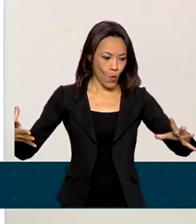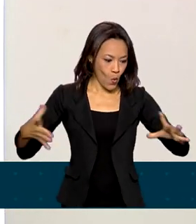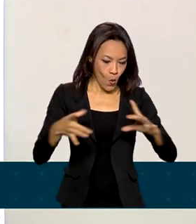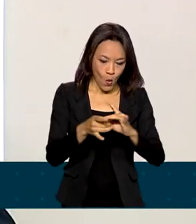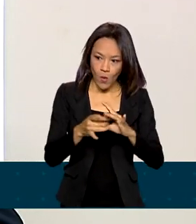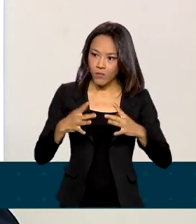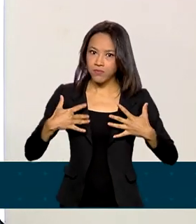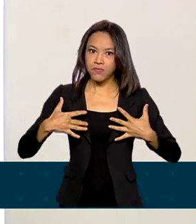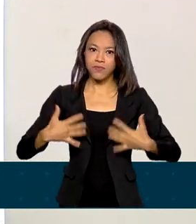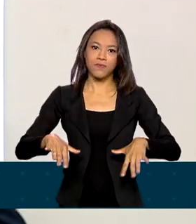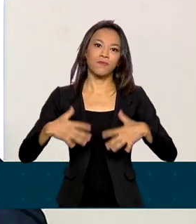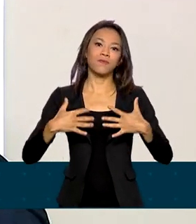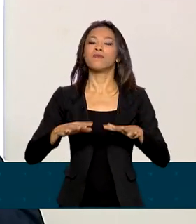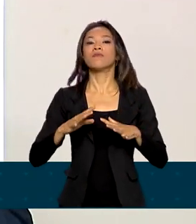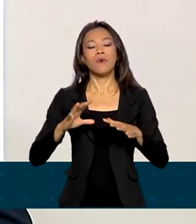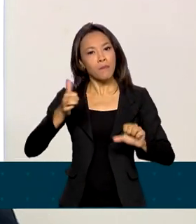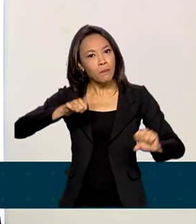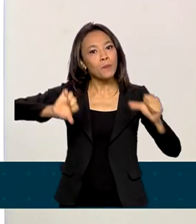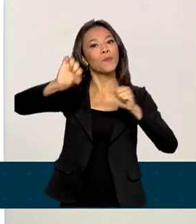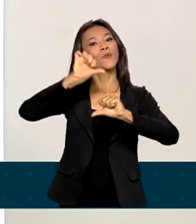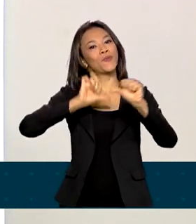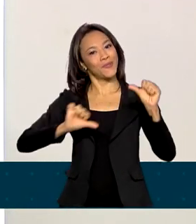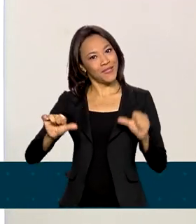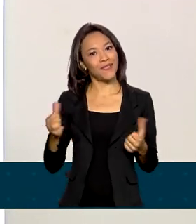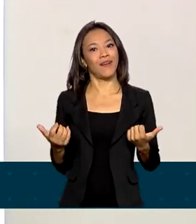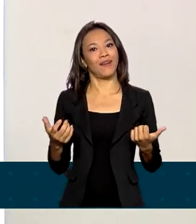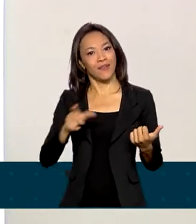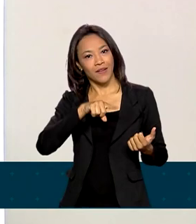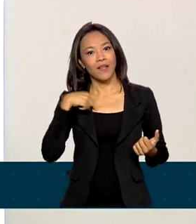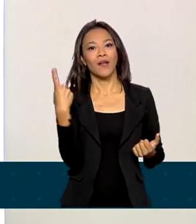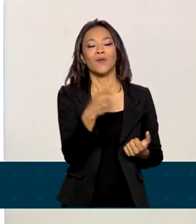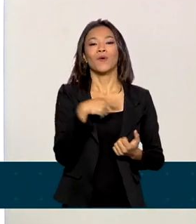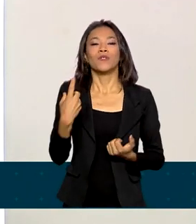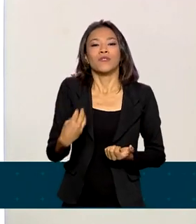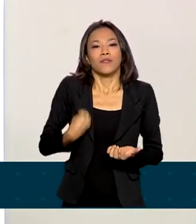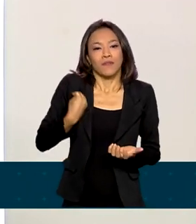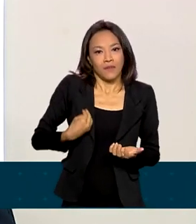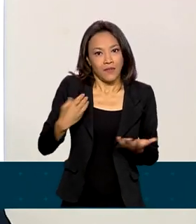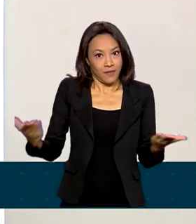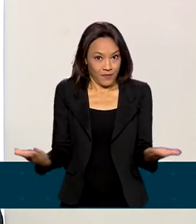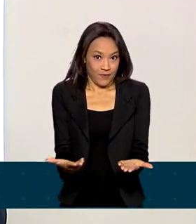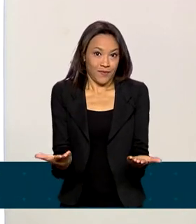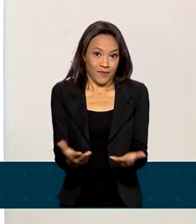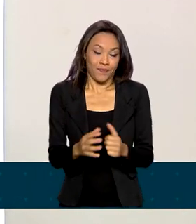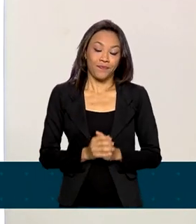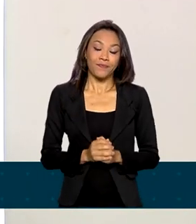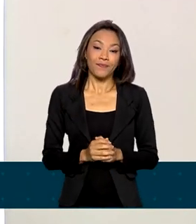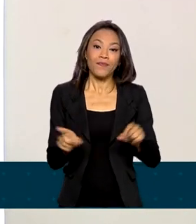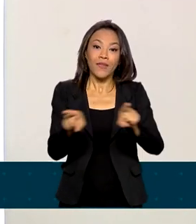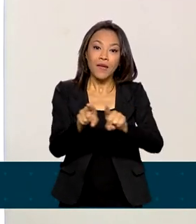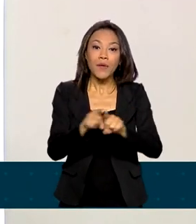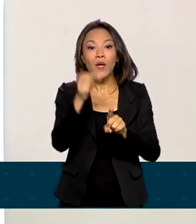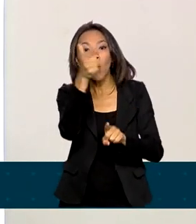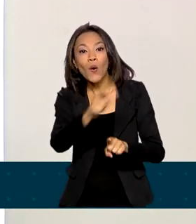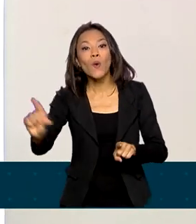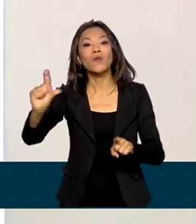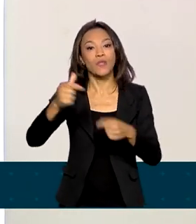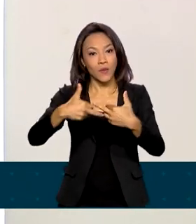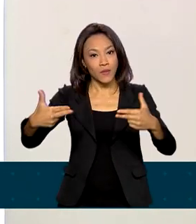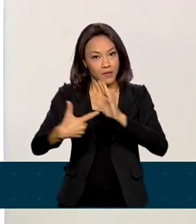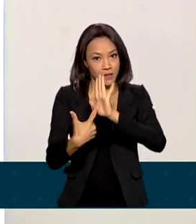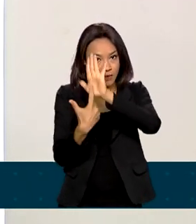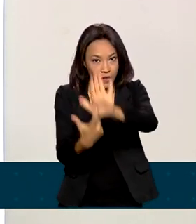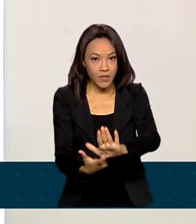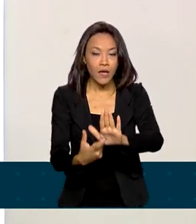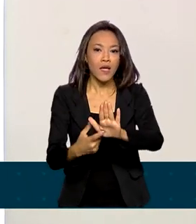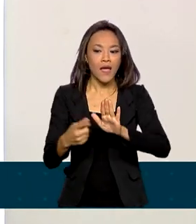forma com que nós lidamos com tecnologia atualmente. Além disso, um outro ponto a destacar